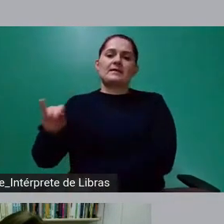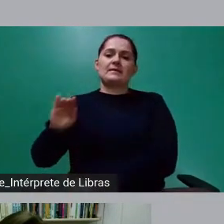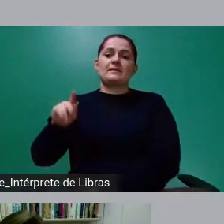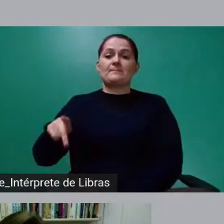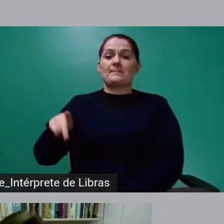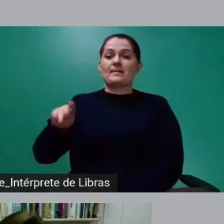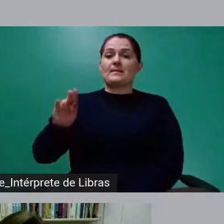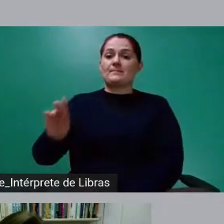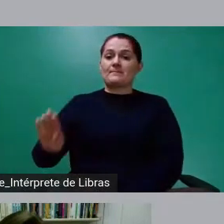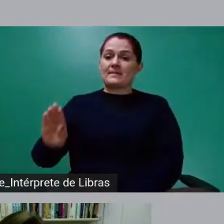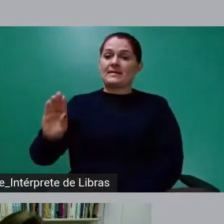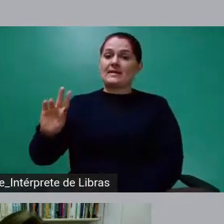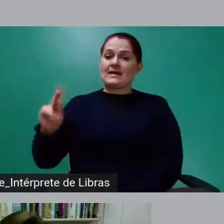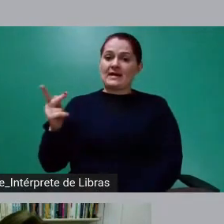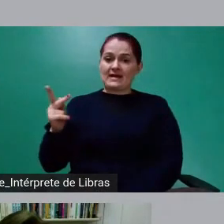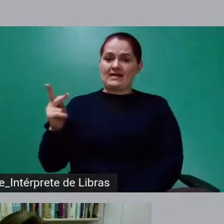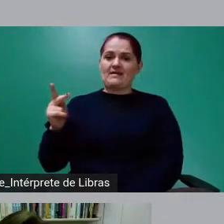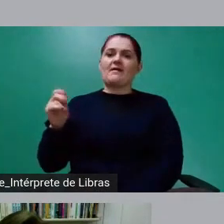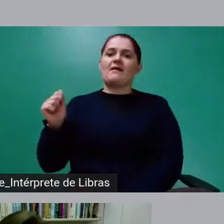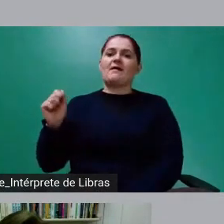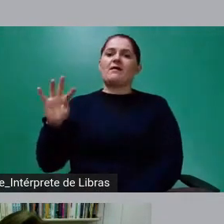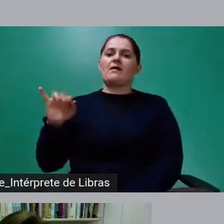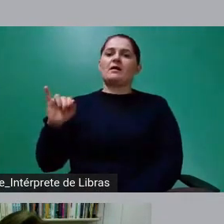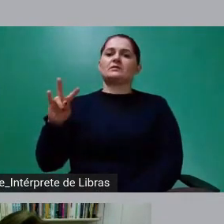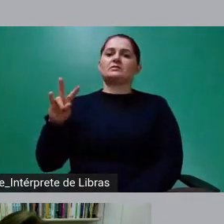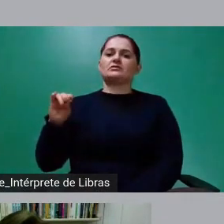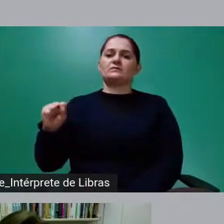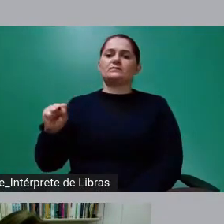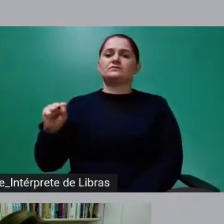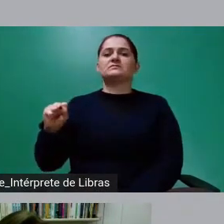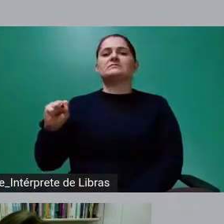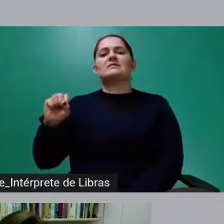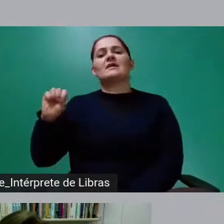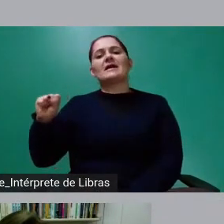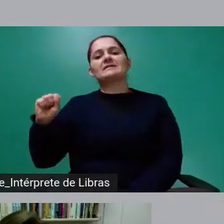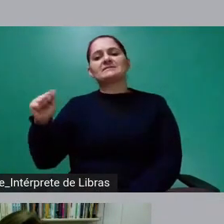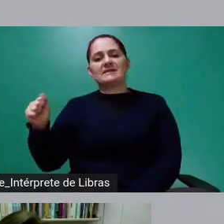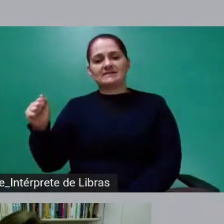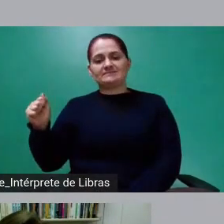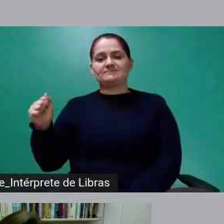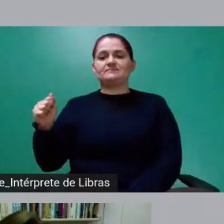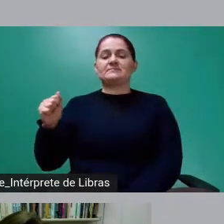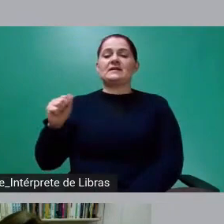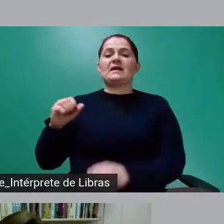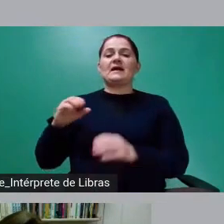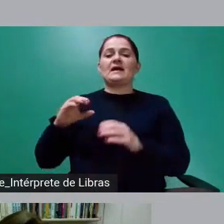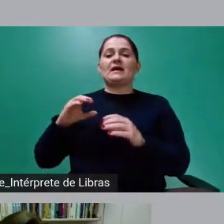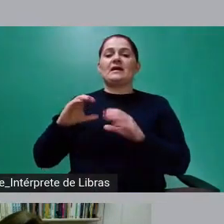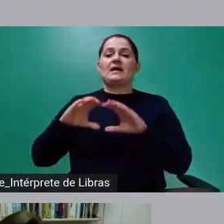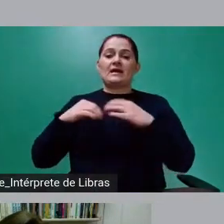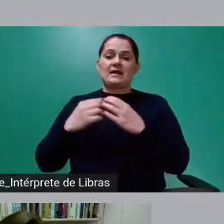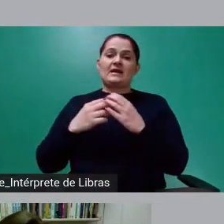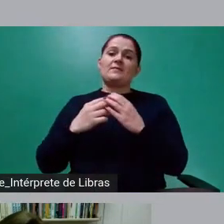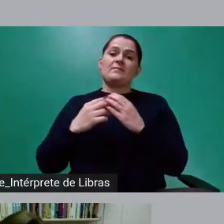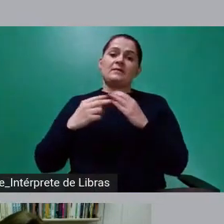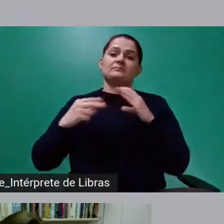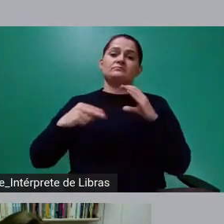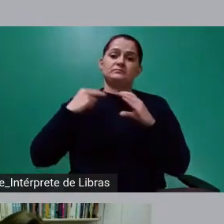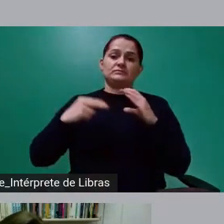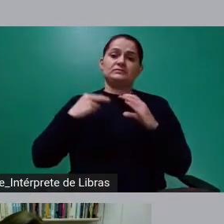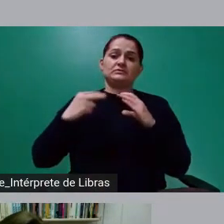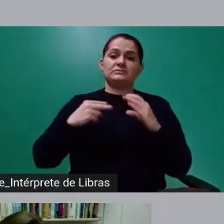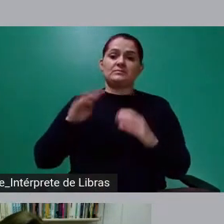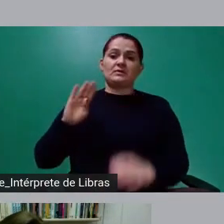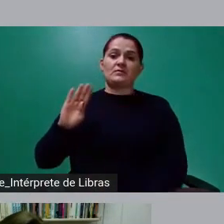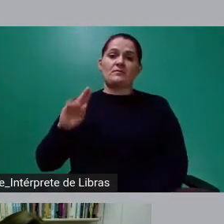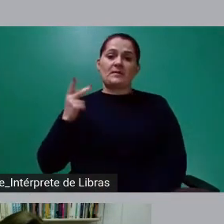Ativos SA, na Câmara Municipal de Belo Horizonte, em 2017. Foi membro temporário do Expert Group